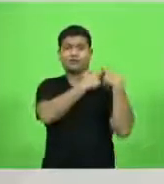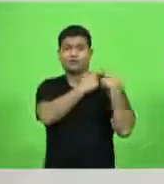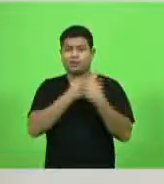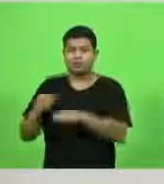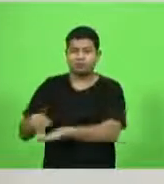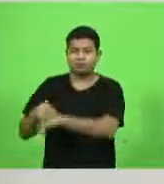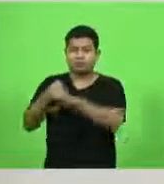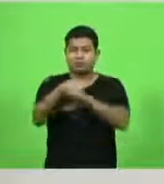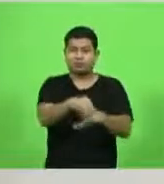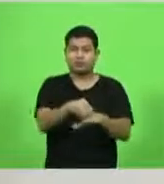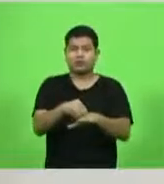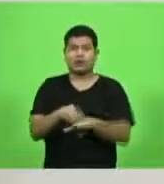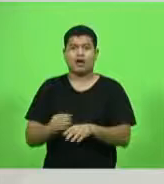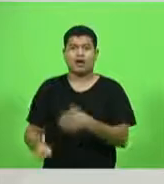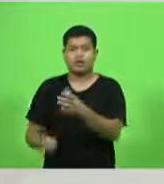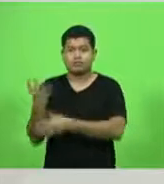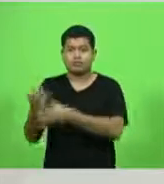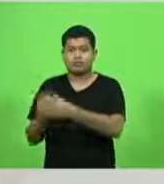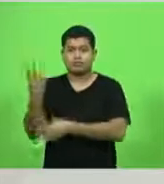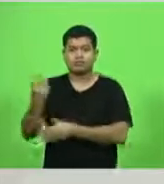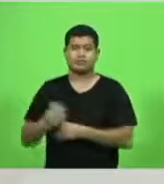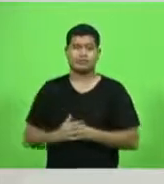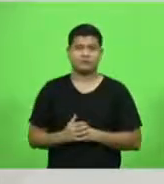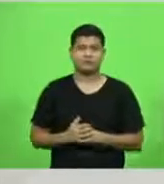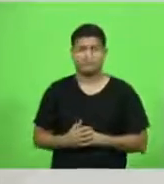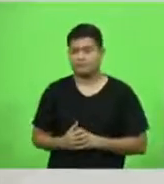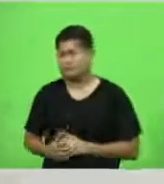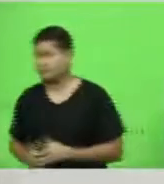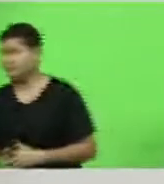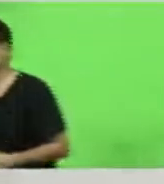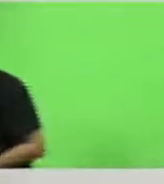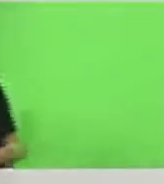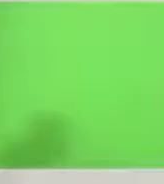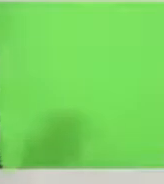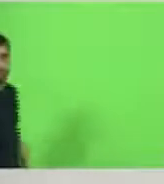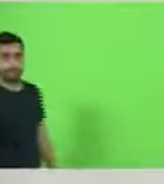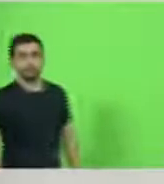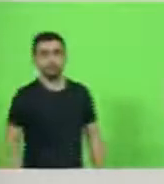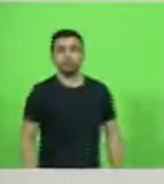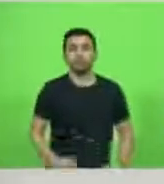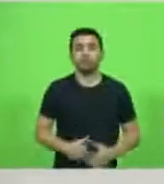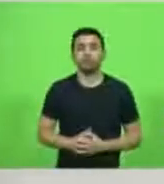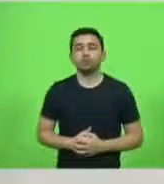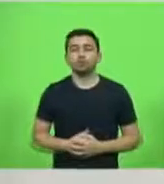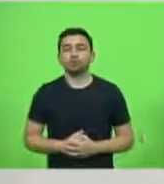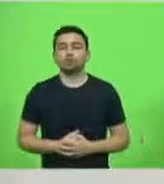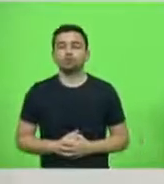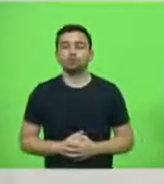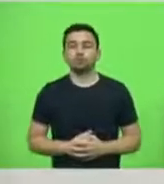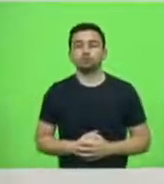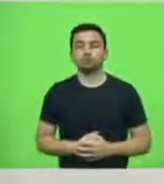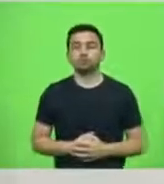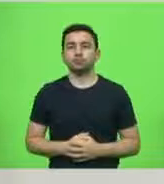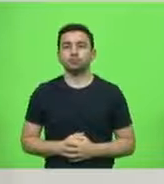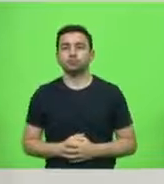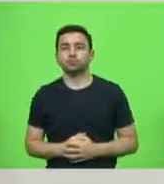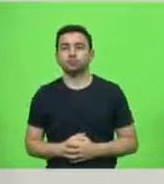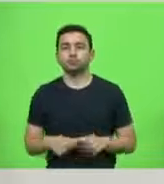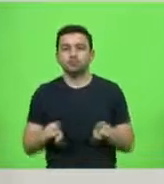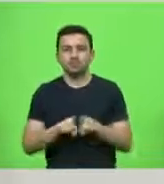Paraná, do oeste catarinense, vezes até do Mato Grosso e também do norte do Paraná,